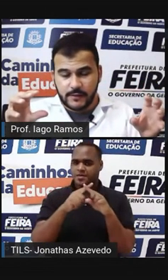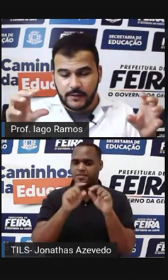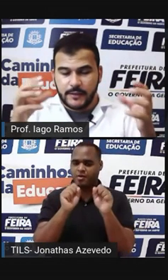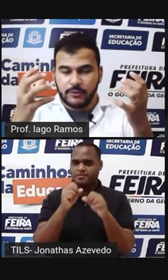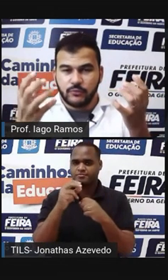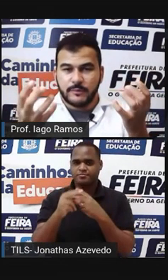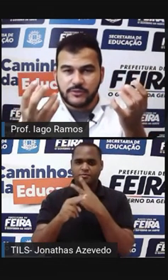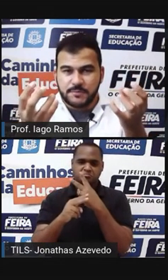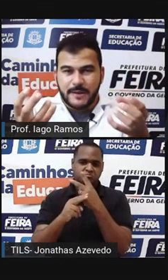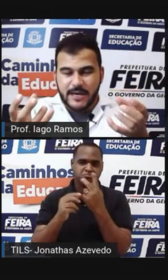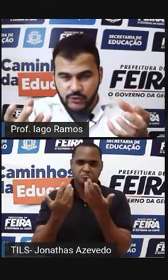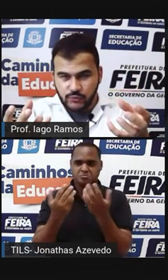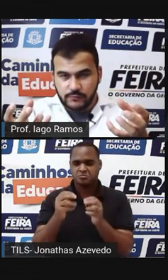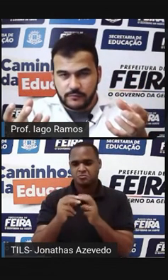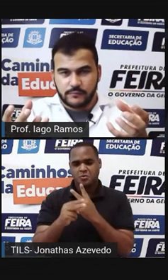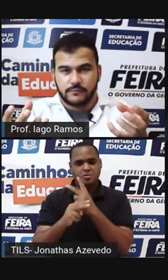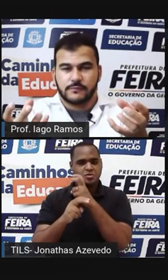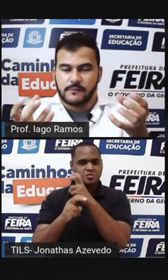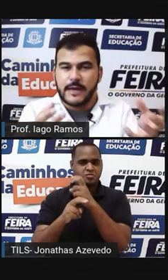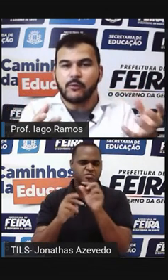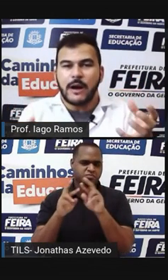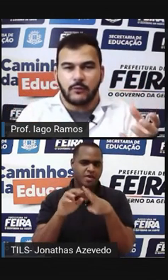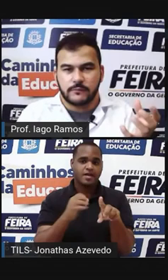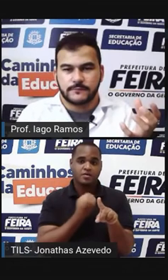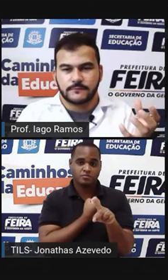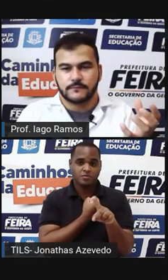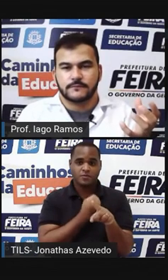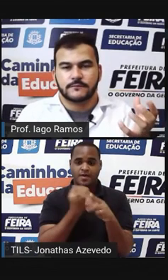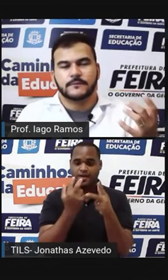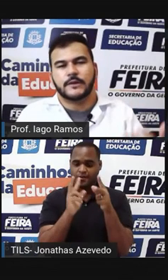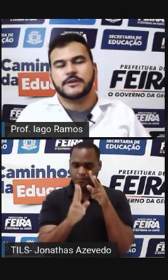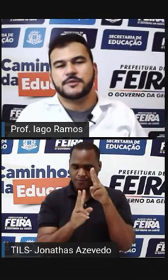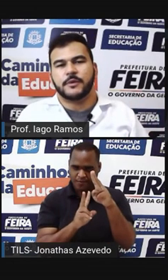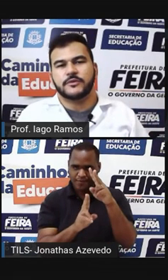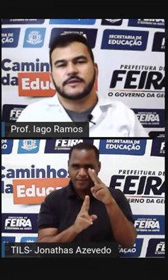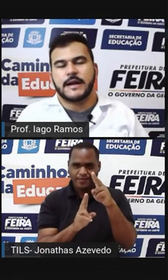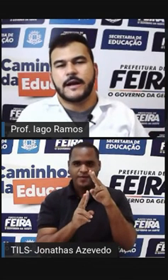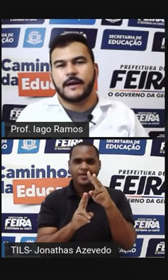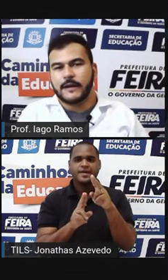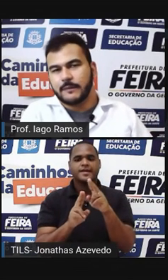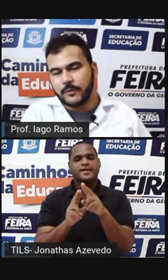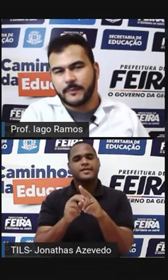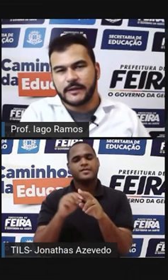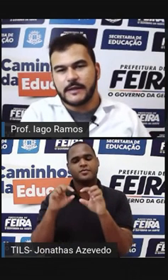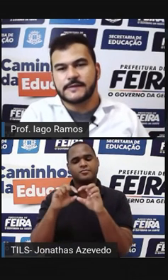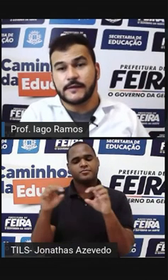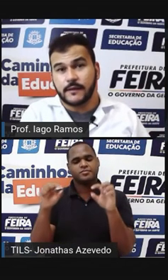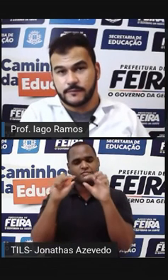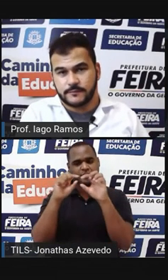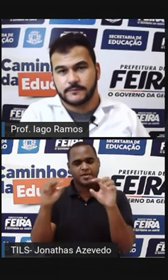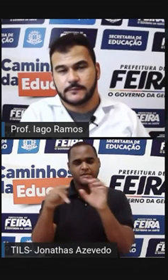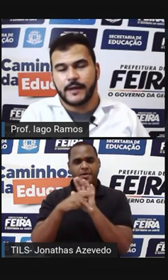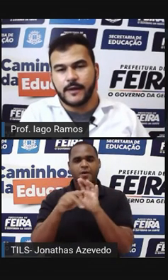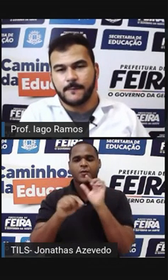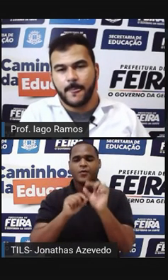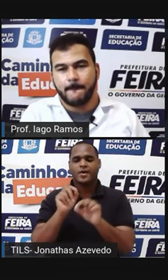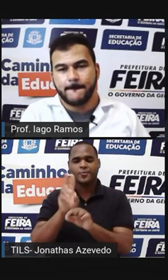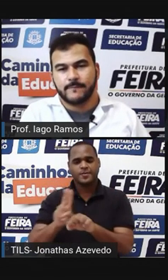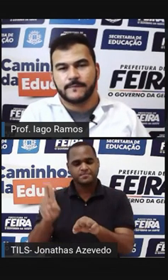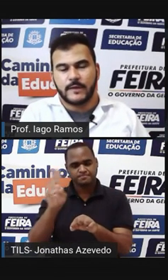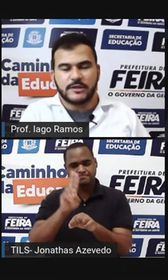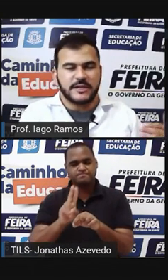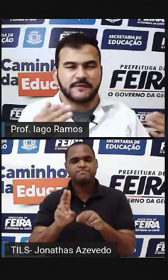Que o número de baixo É igual Então a gente pode usar Aquela propriedadezinha Né?